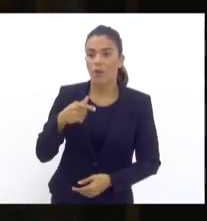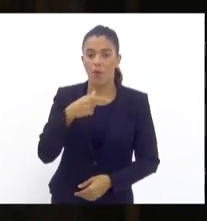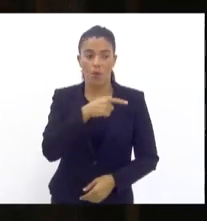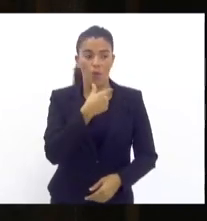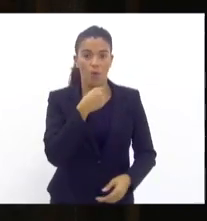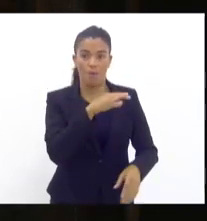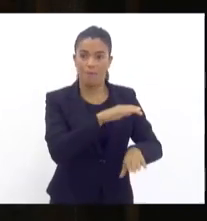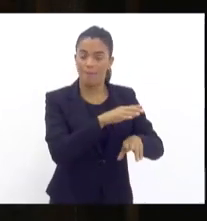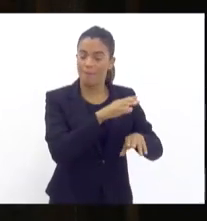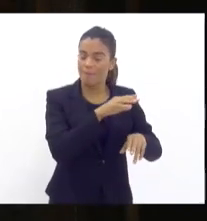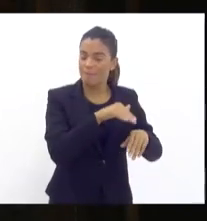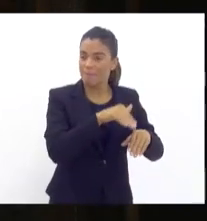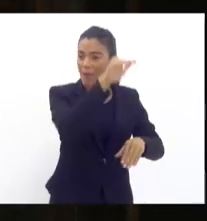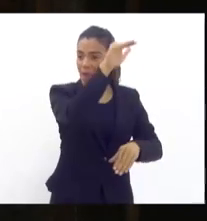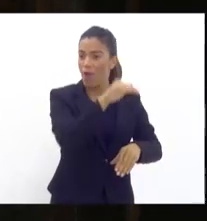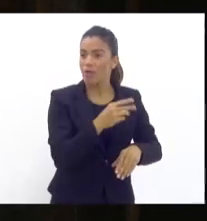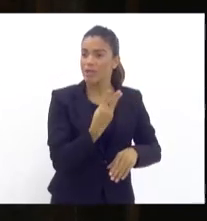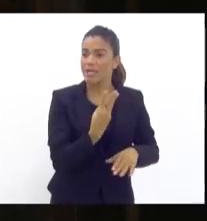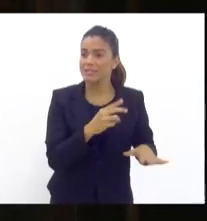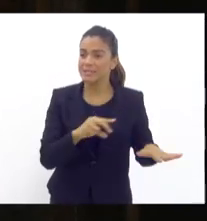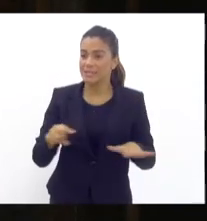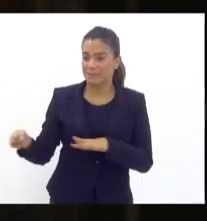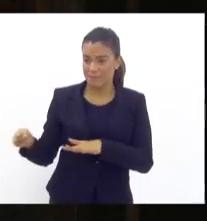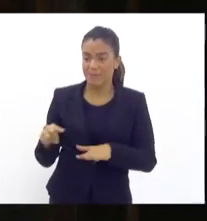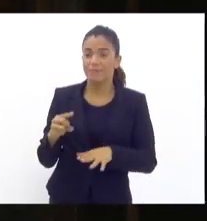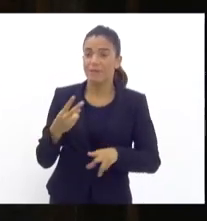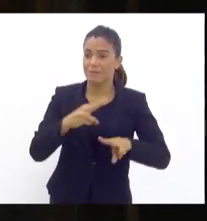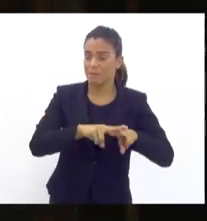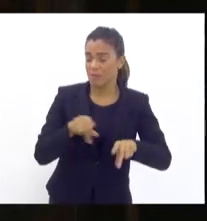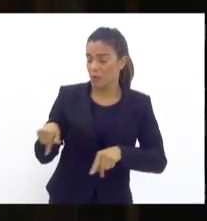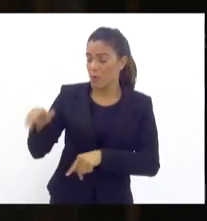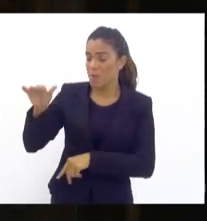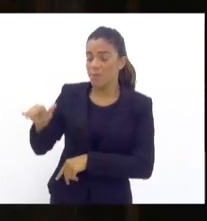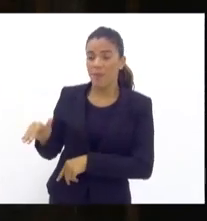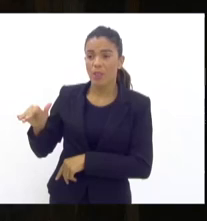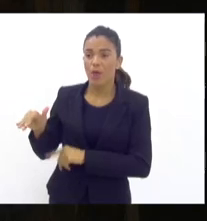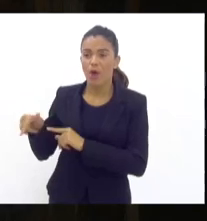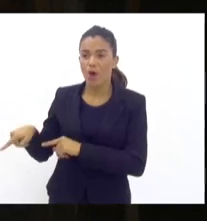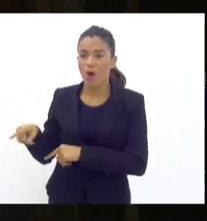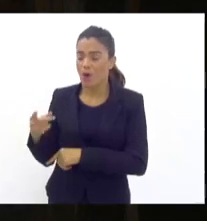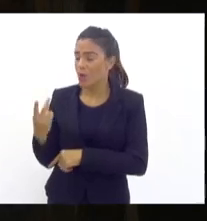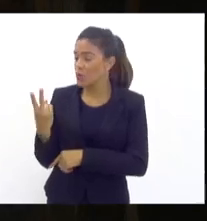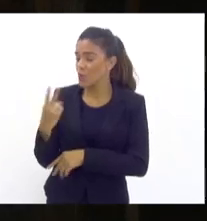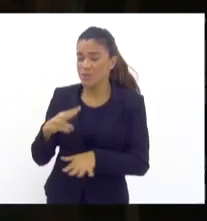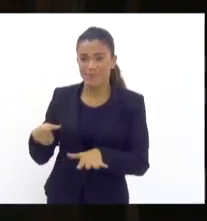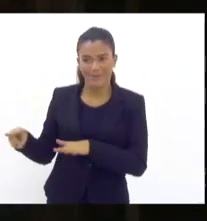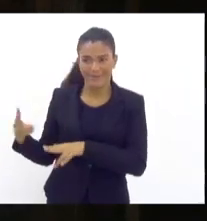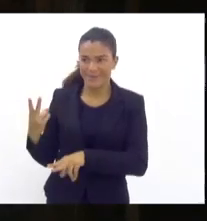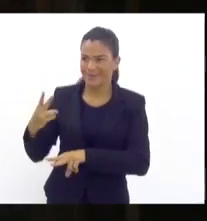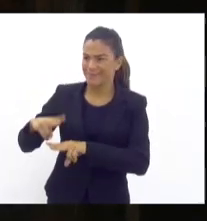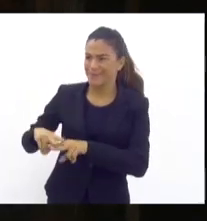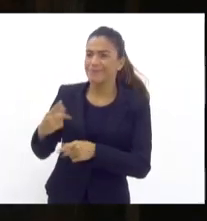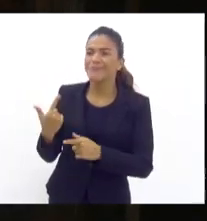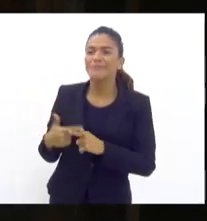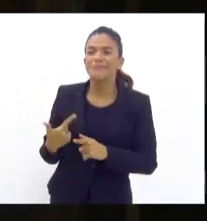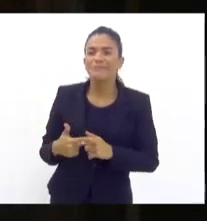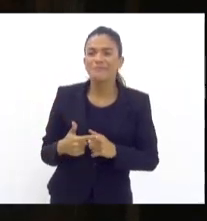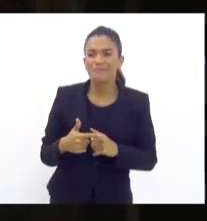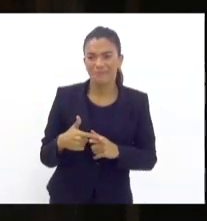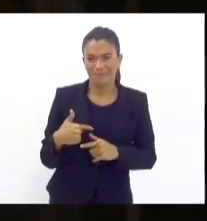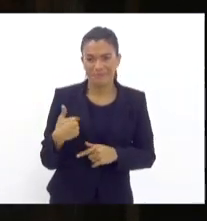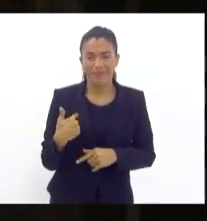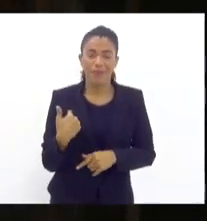ficou exatamente três semanas detido e posto em liberdade provisória. O menor ficou menos de duas semanas. Por quê? Porque nós